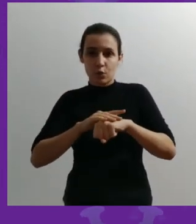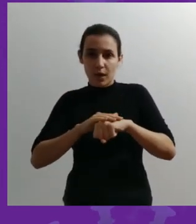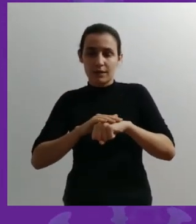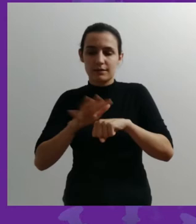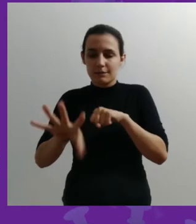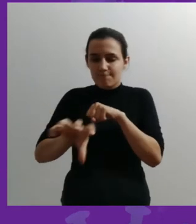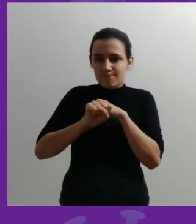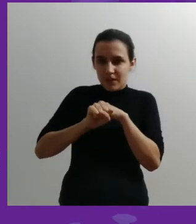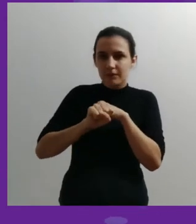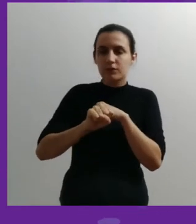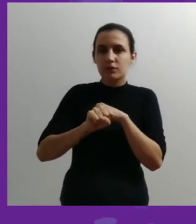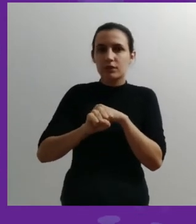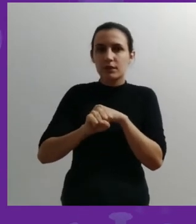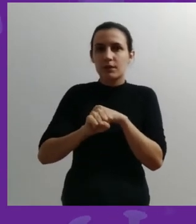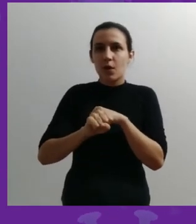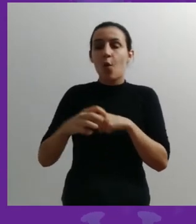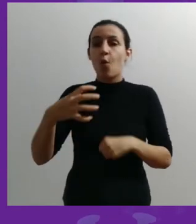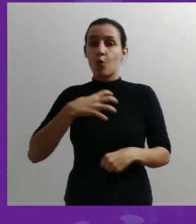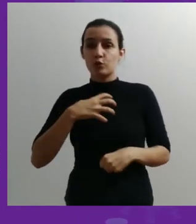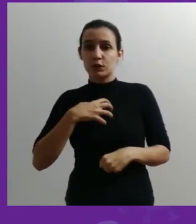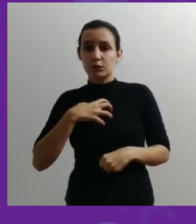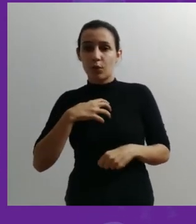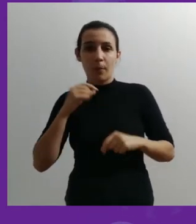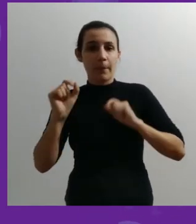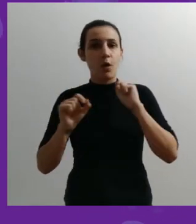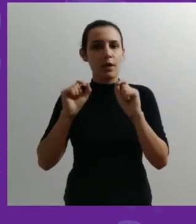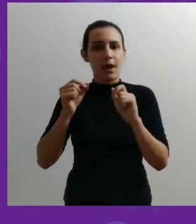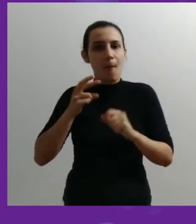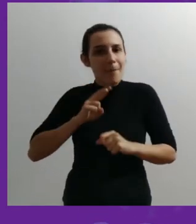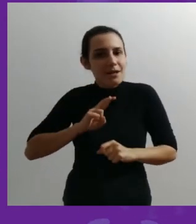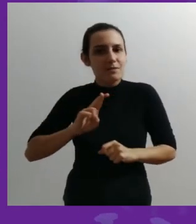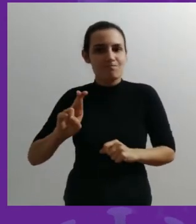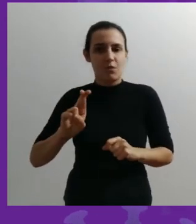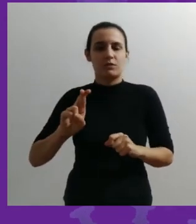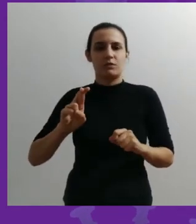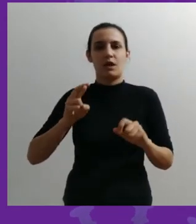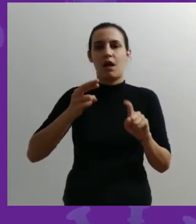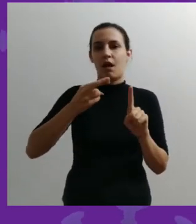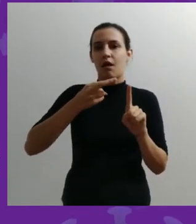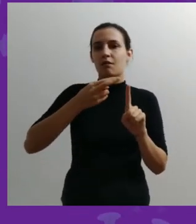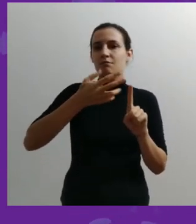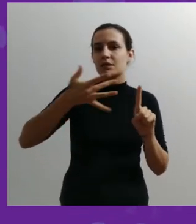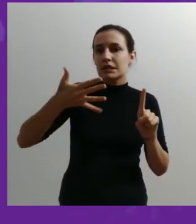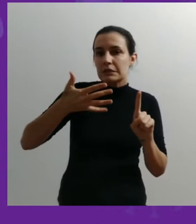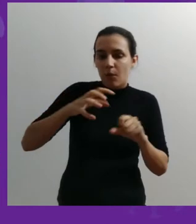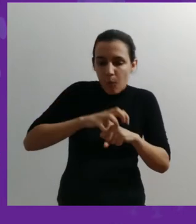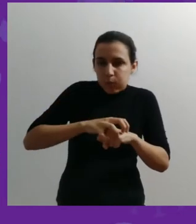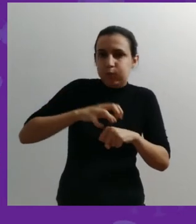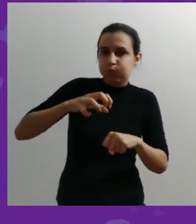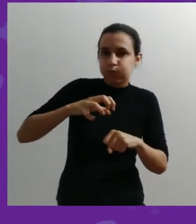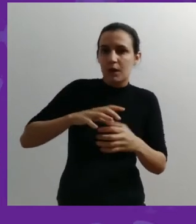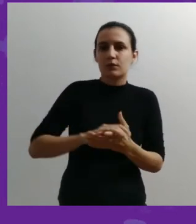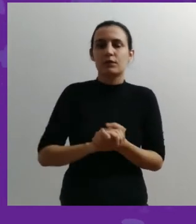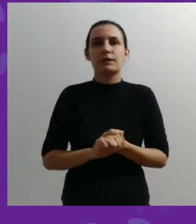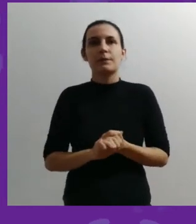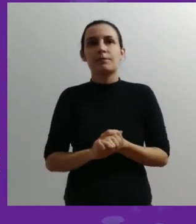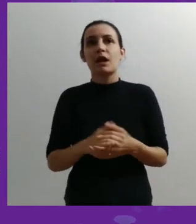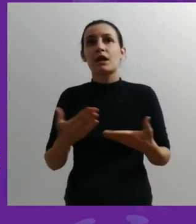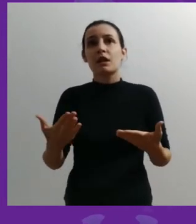infecciosas, o sintoma é resultado de uma resposta inflamatória, de uma atividade inflamatória.